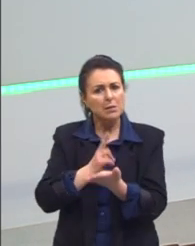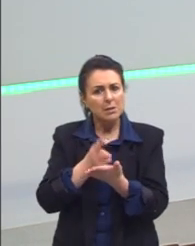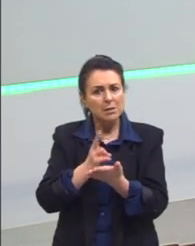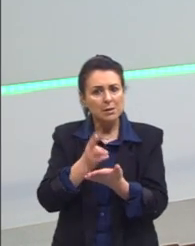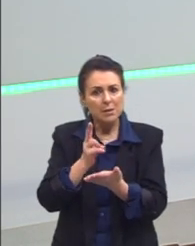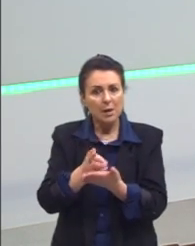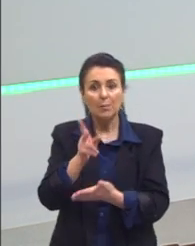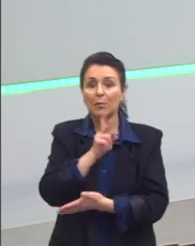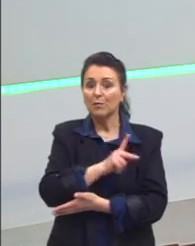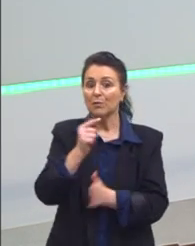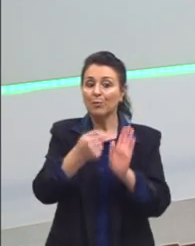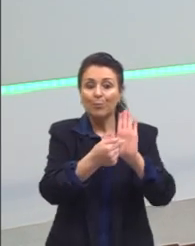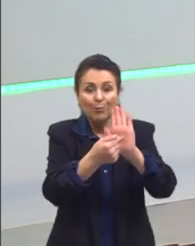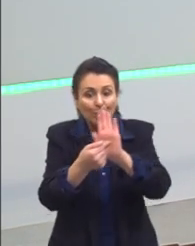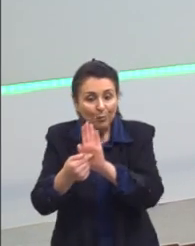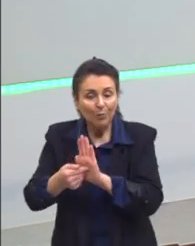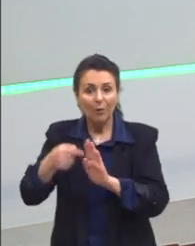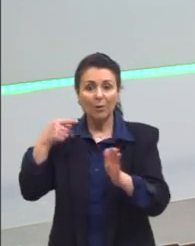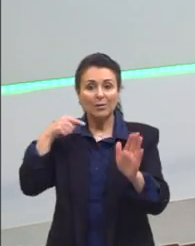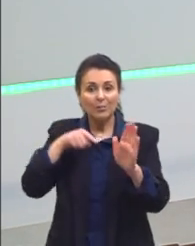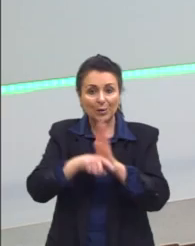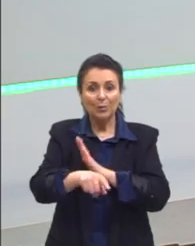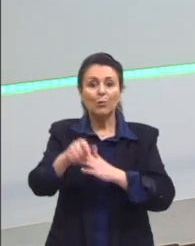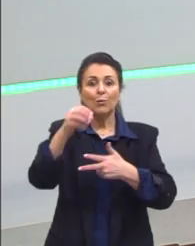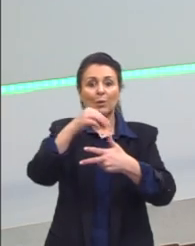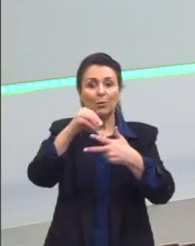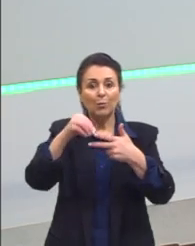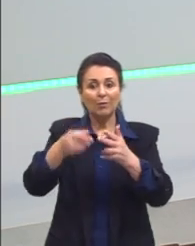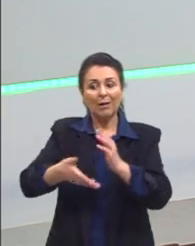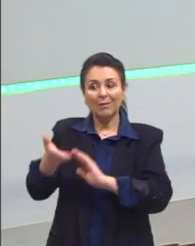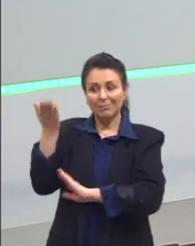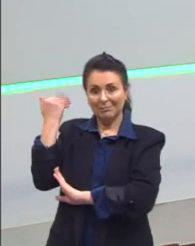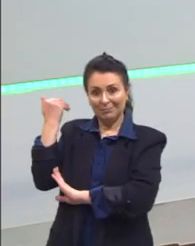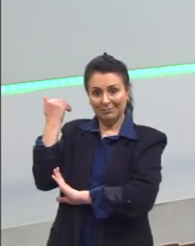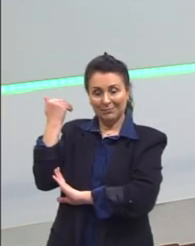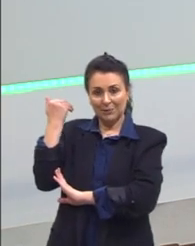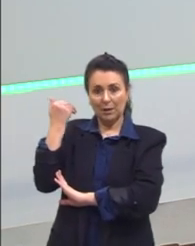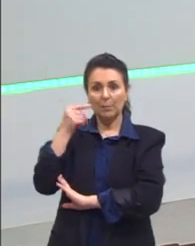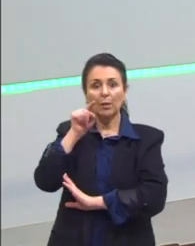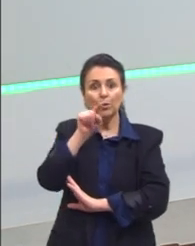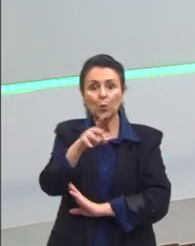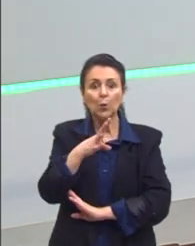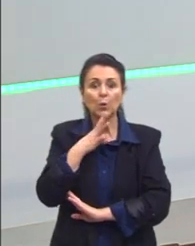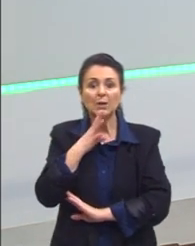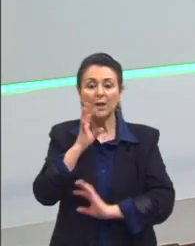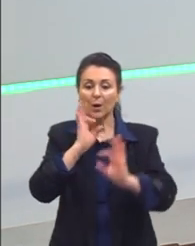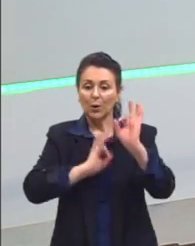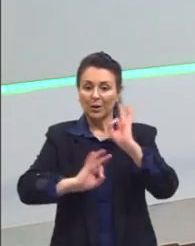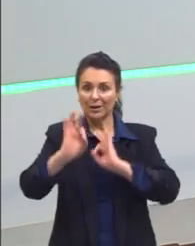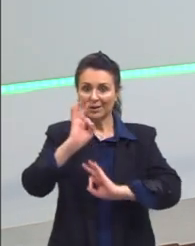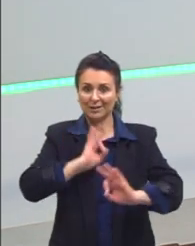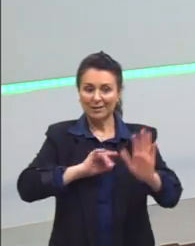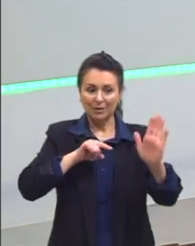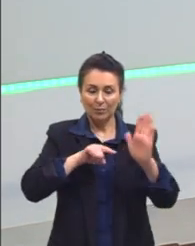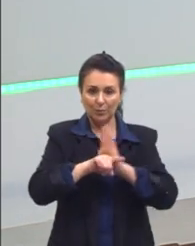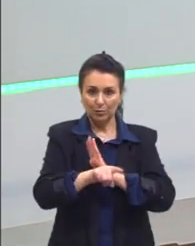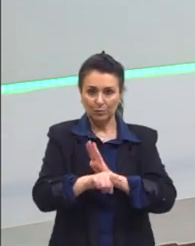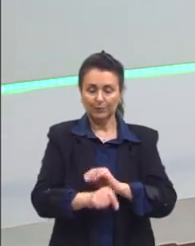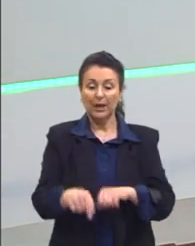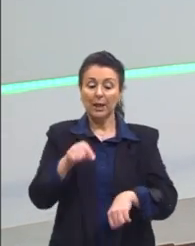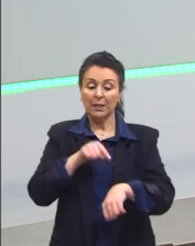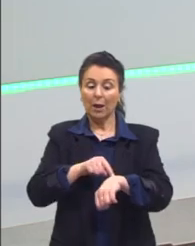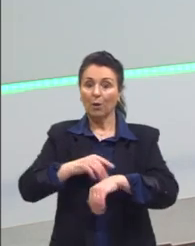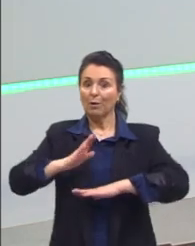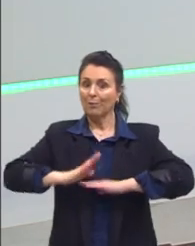trago questões na aula para vocês conhecerem como as questões são organizadas. Quando estiver praticando,